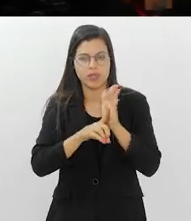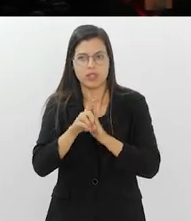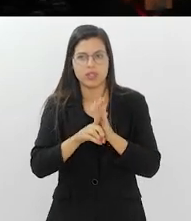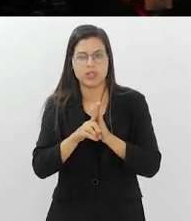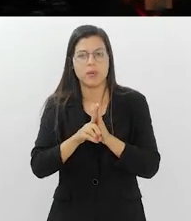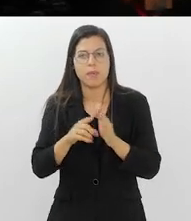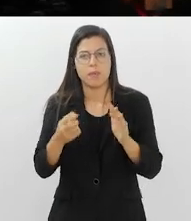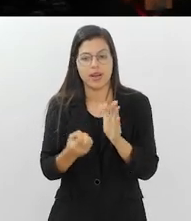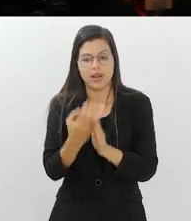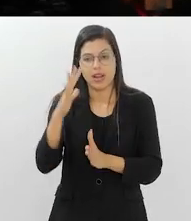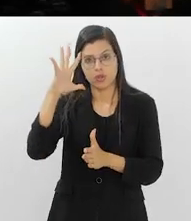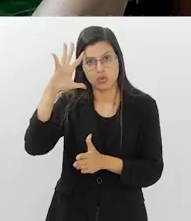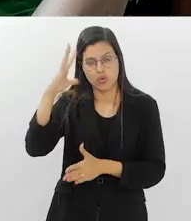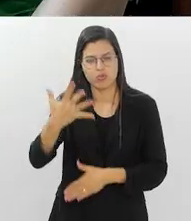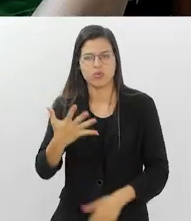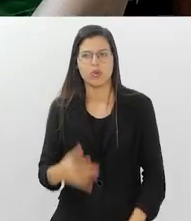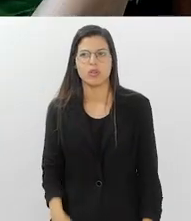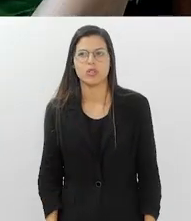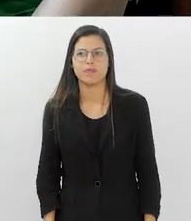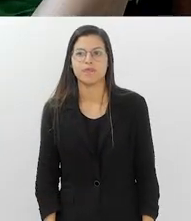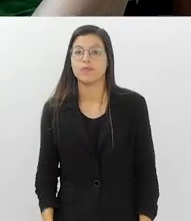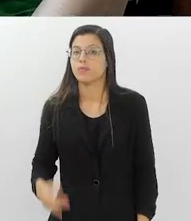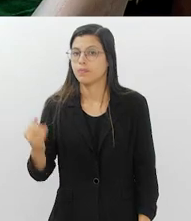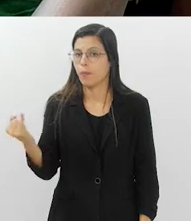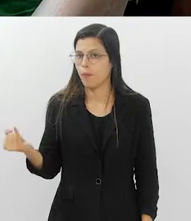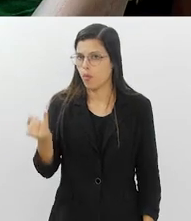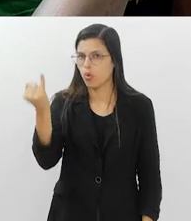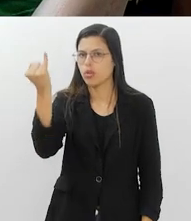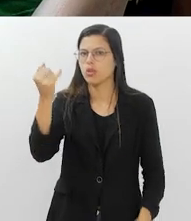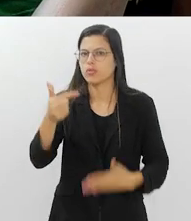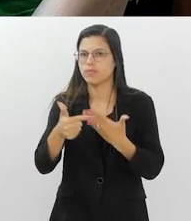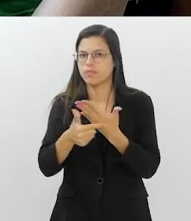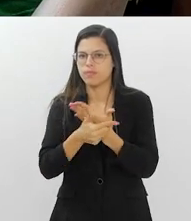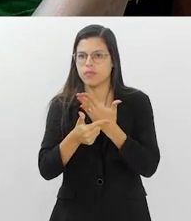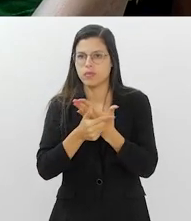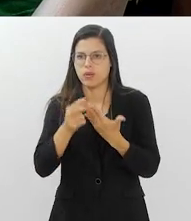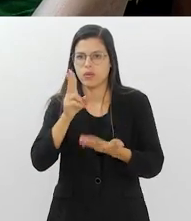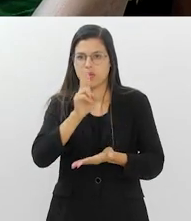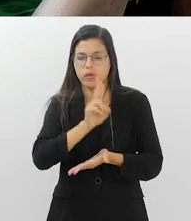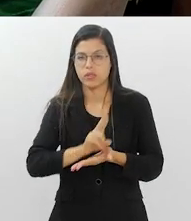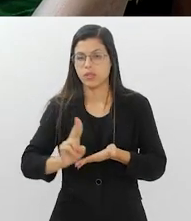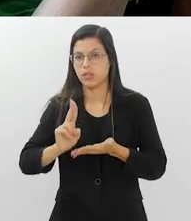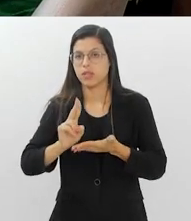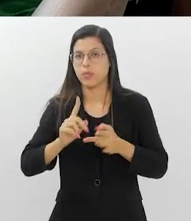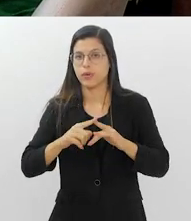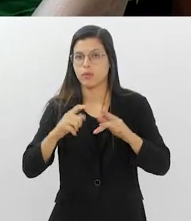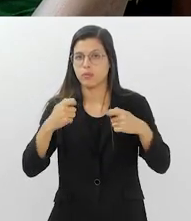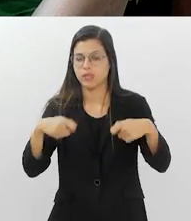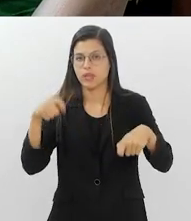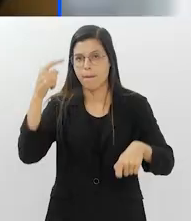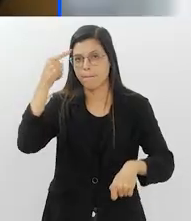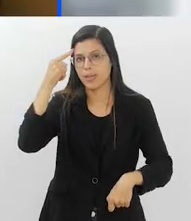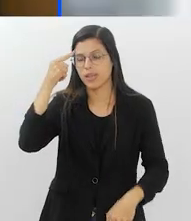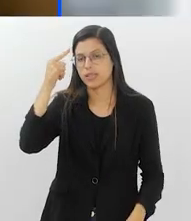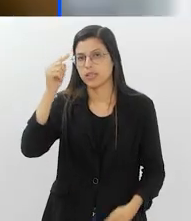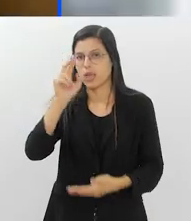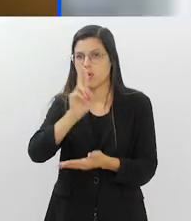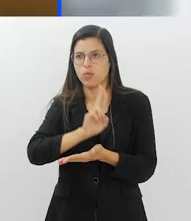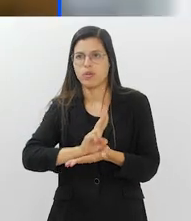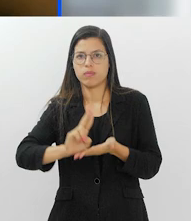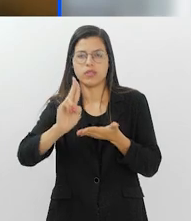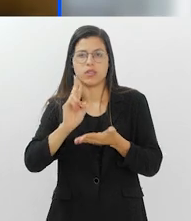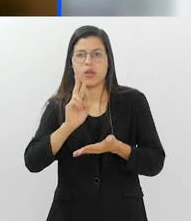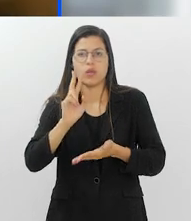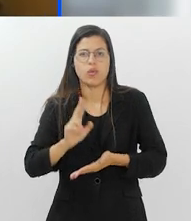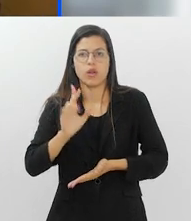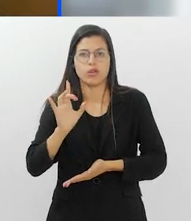soluções para esses desafios? É extremamente importante o papel da universidade, né? Mas a gente precisa pensar que a universidade não